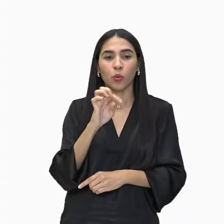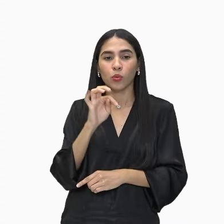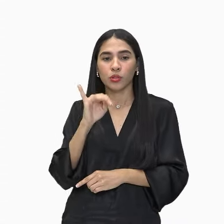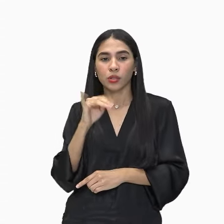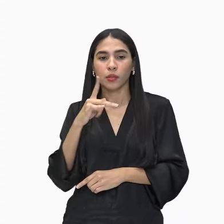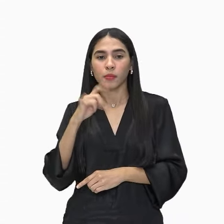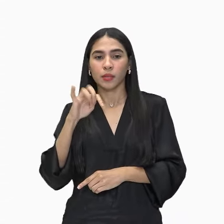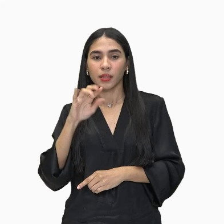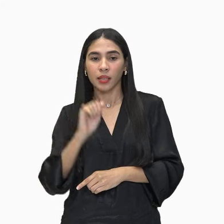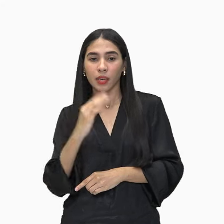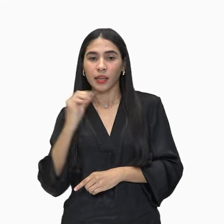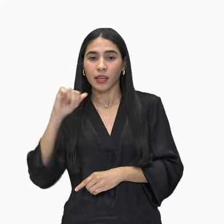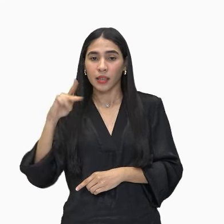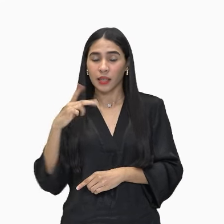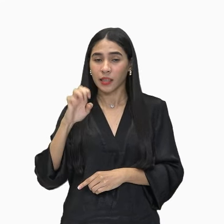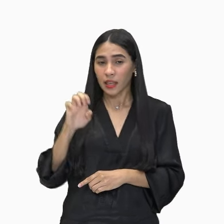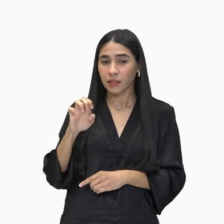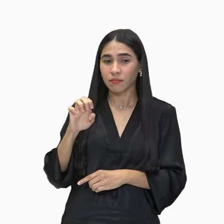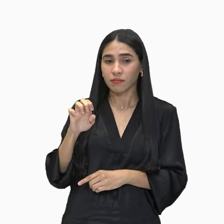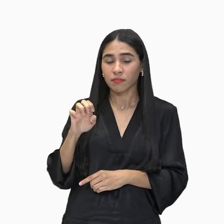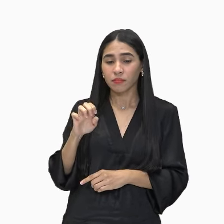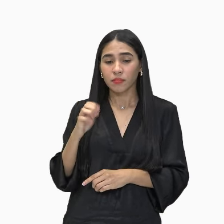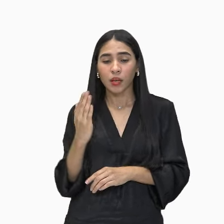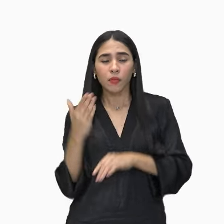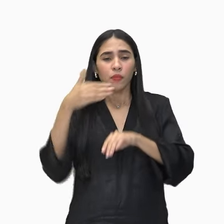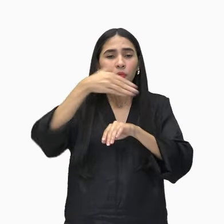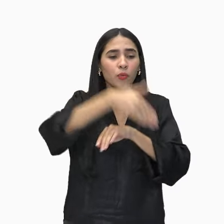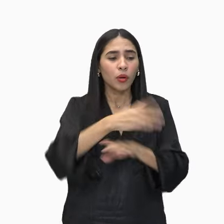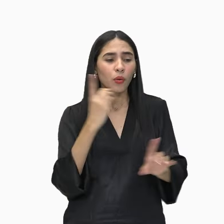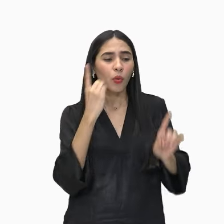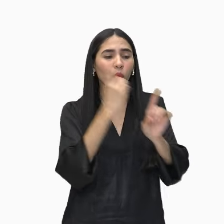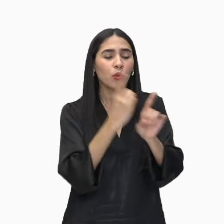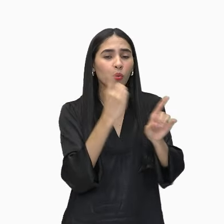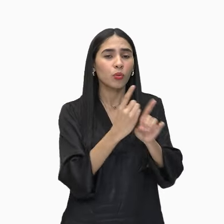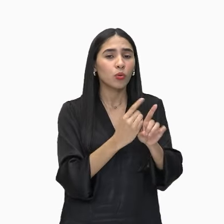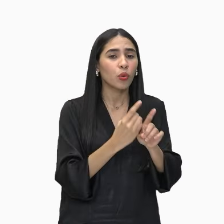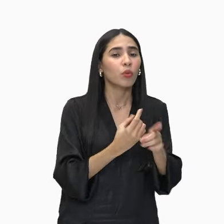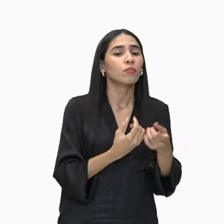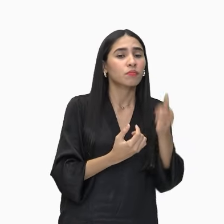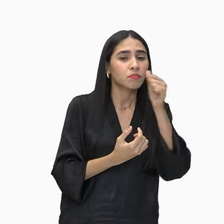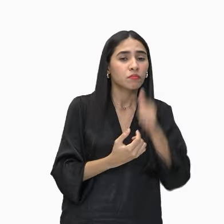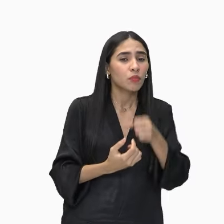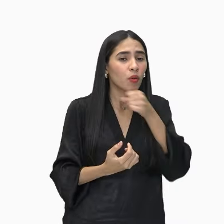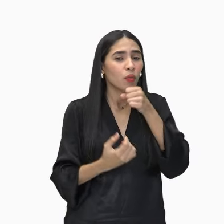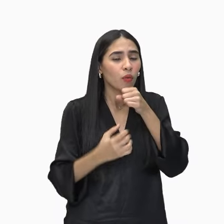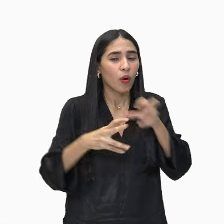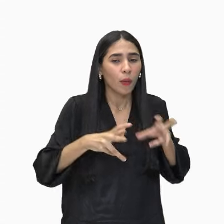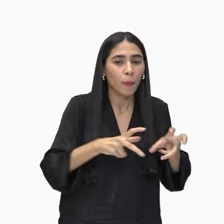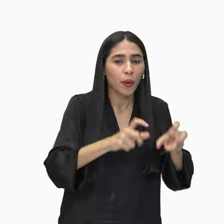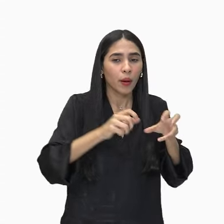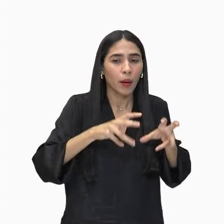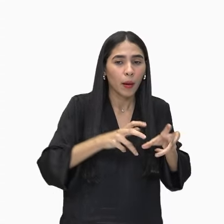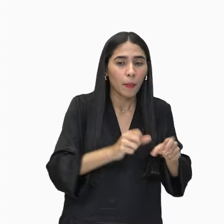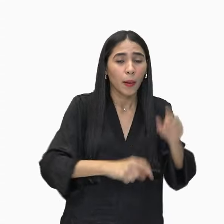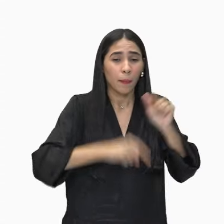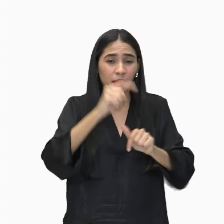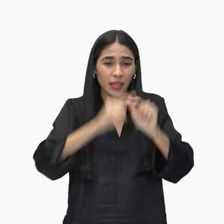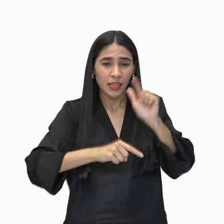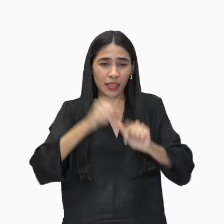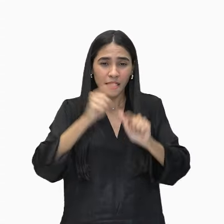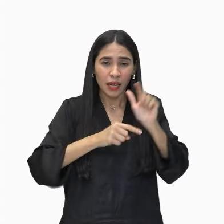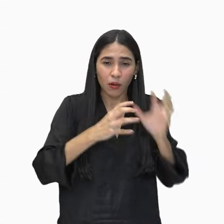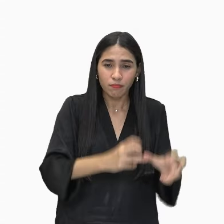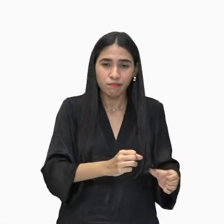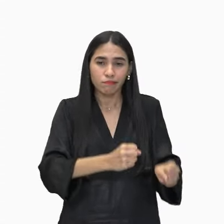Acotipitacanhen, lentamente. Foi lá e topou com a cotia, farinhando mandioca num chipitidjacitara.